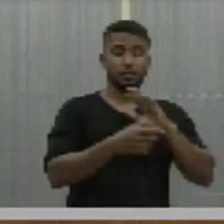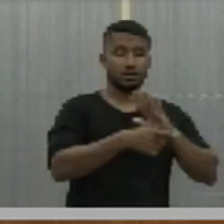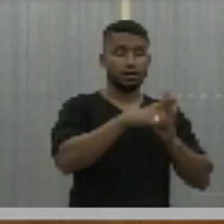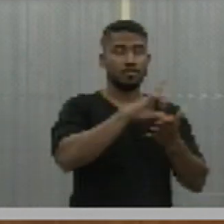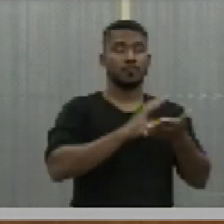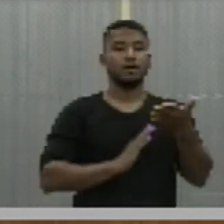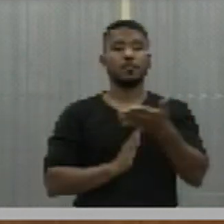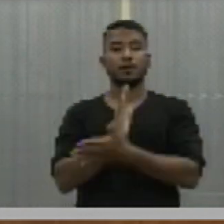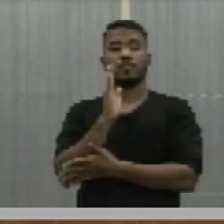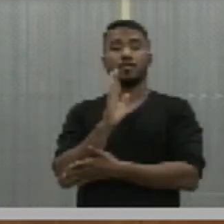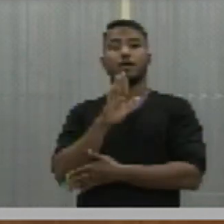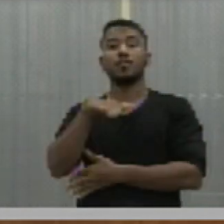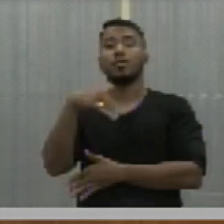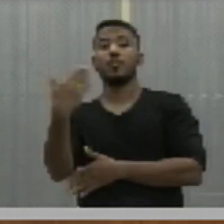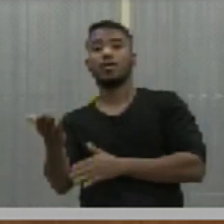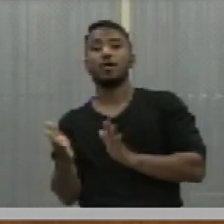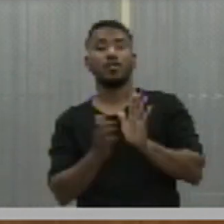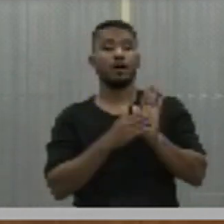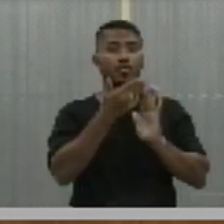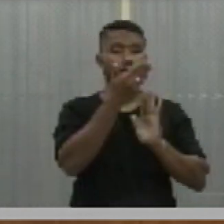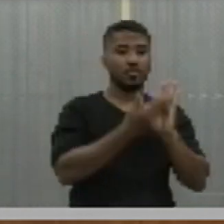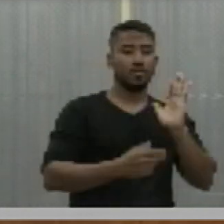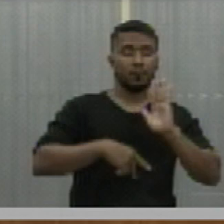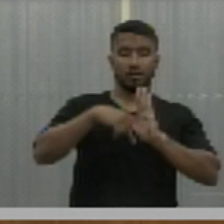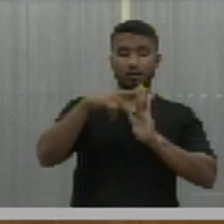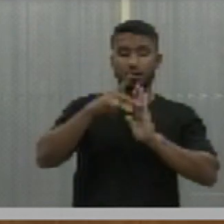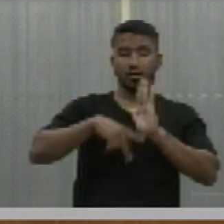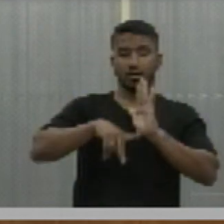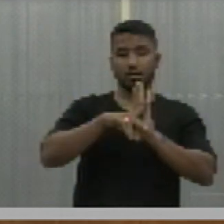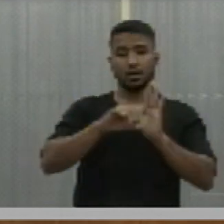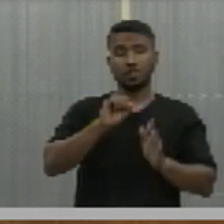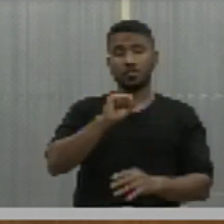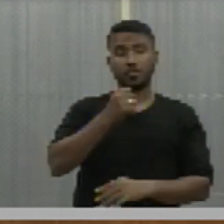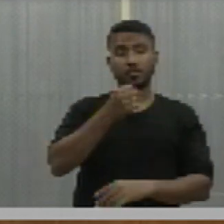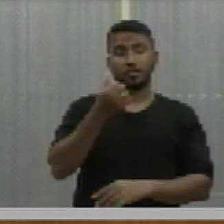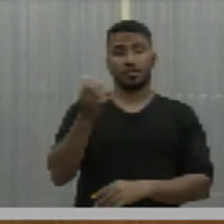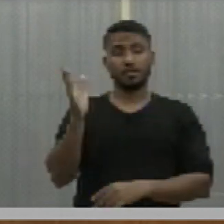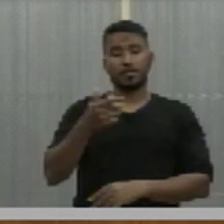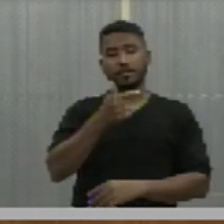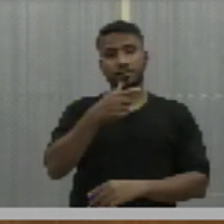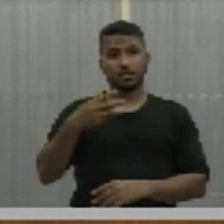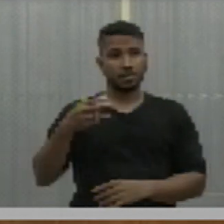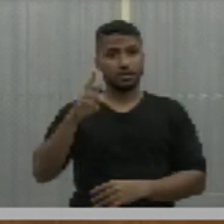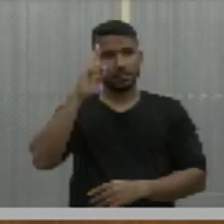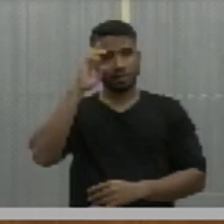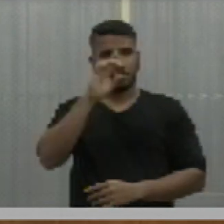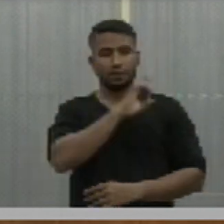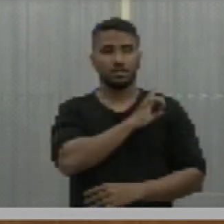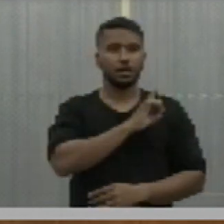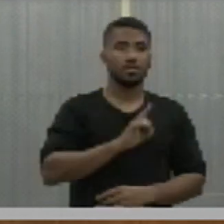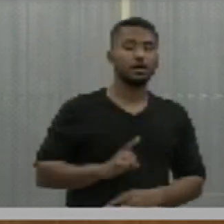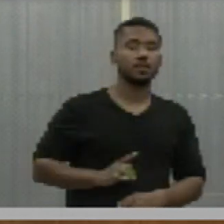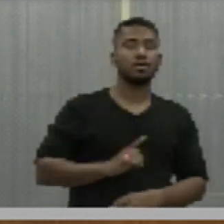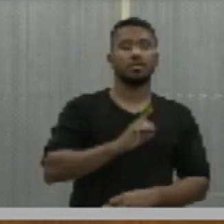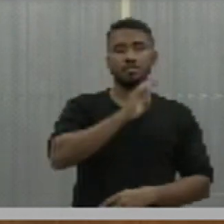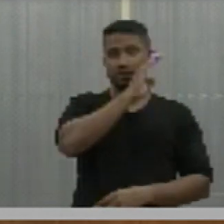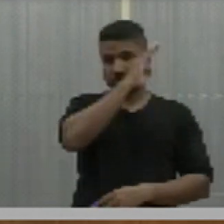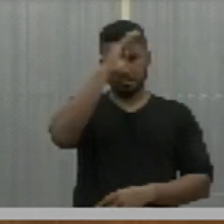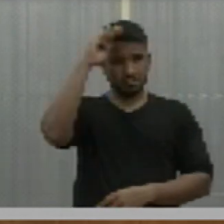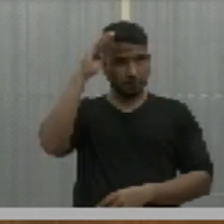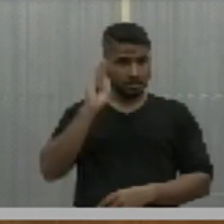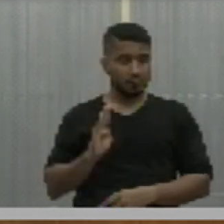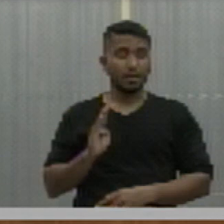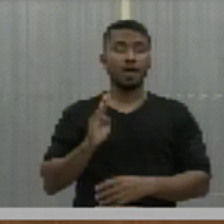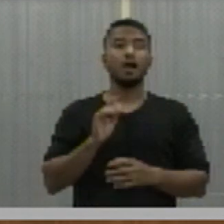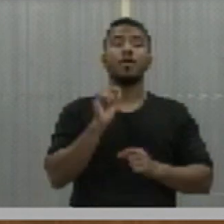retificação, além das seguintes matérias. Um projeto de lei nº 8.6.23, de autoria da senhora deputada Bárbara de Filimino, que dispõe